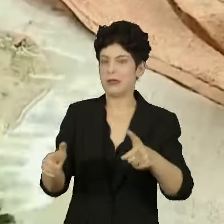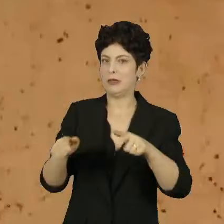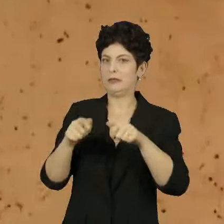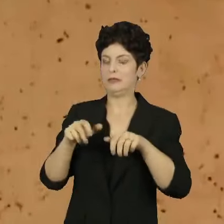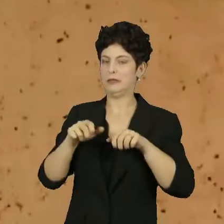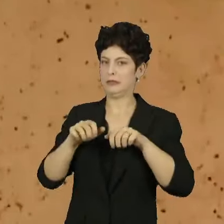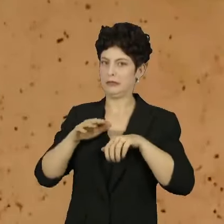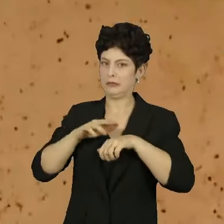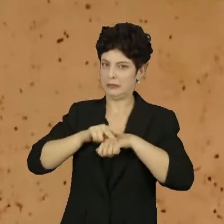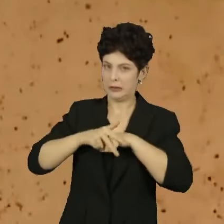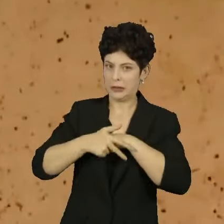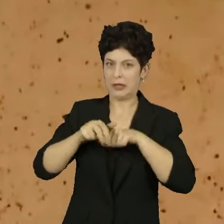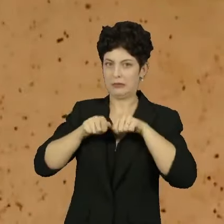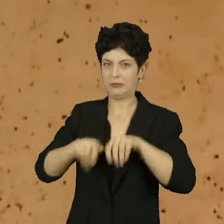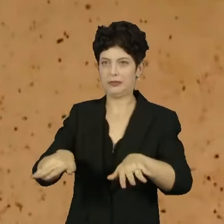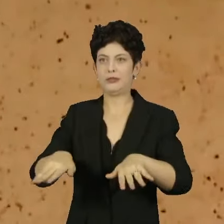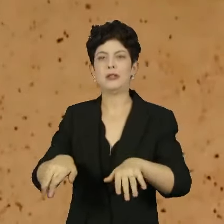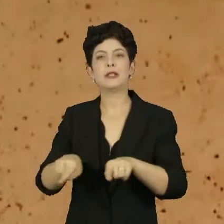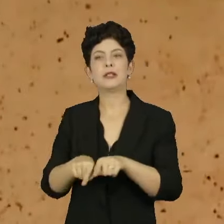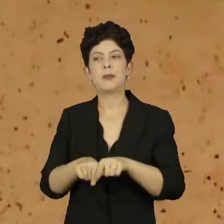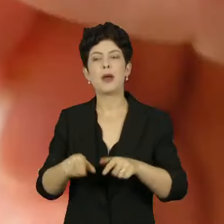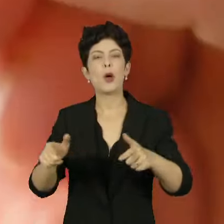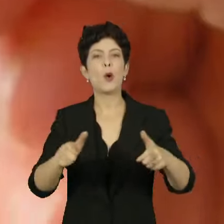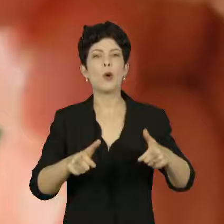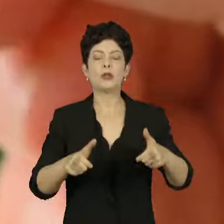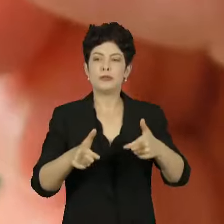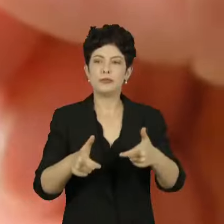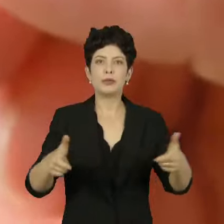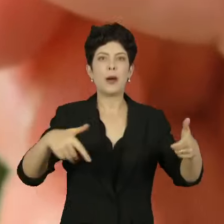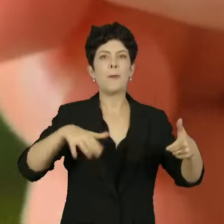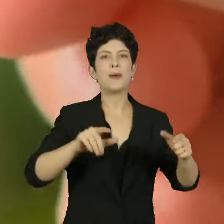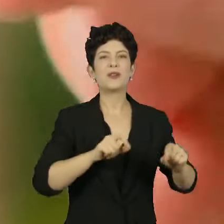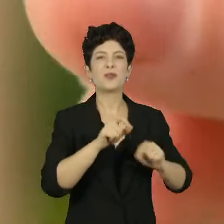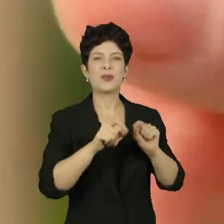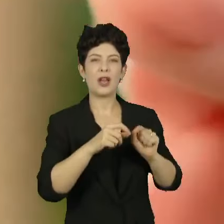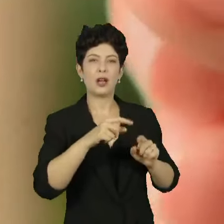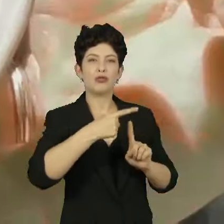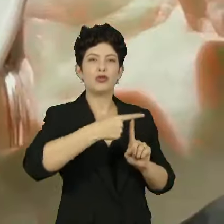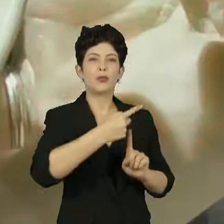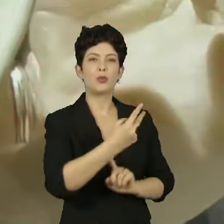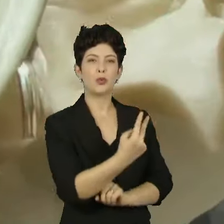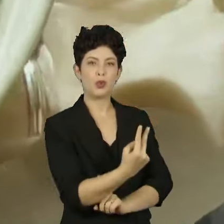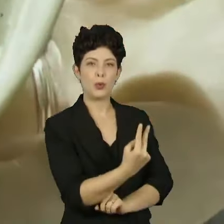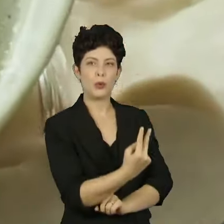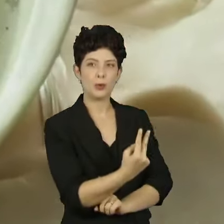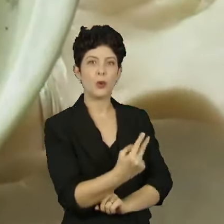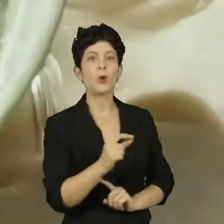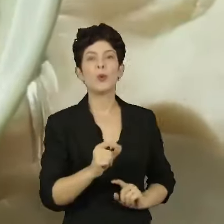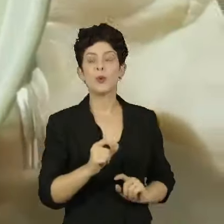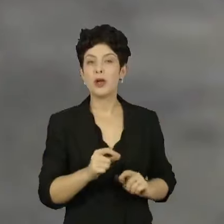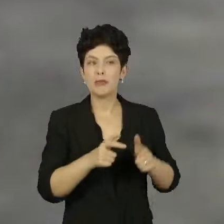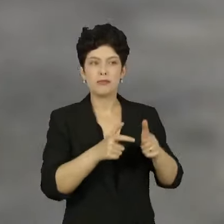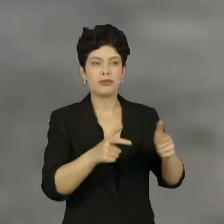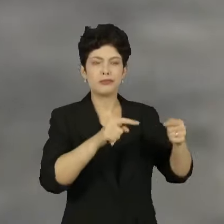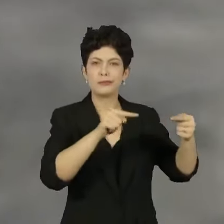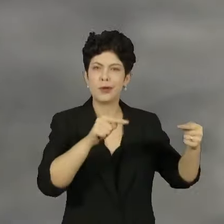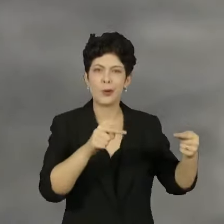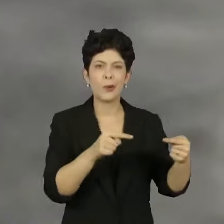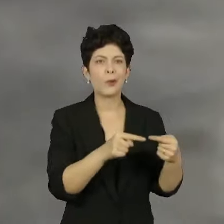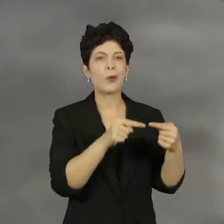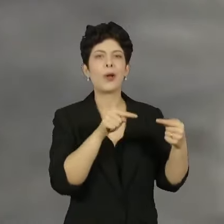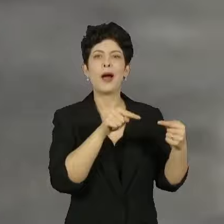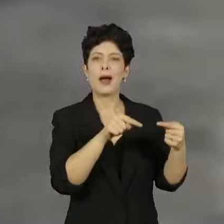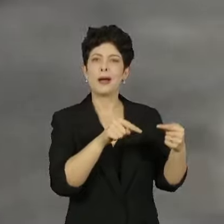de dengue. E também onde circula mais o sorotipo 2, que é aquele que está muito associado